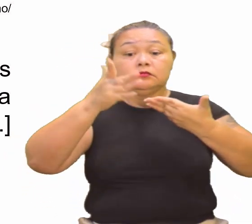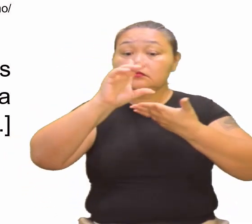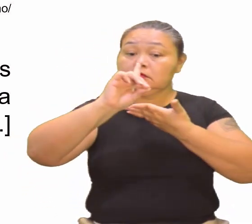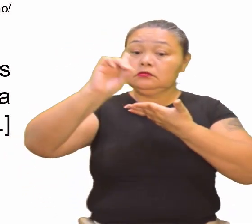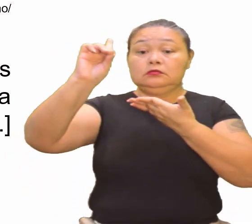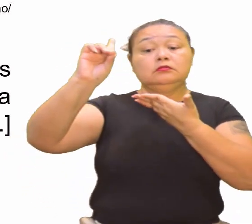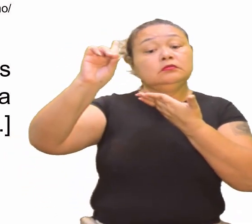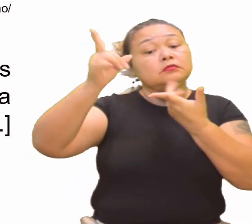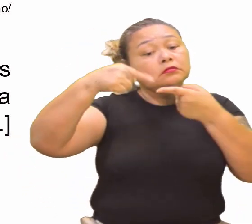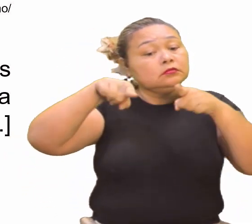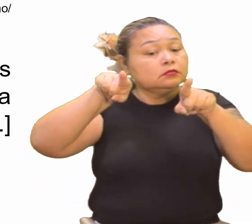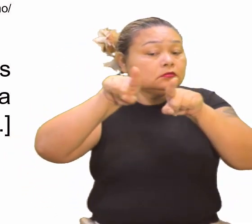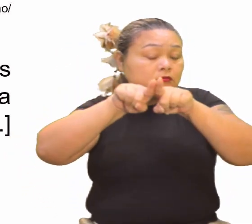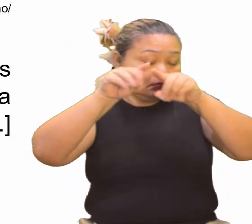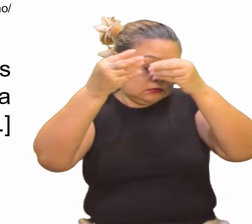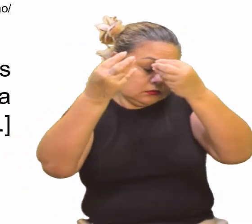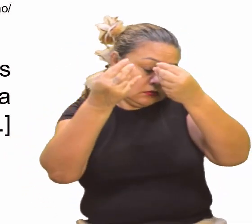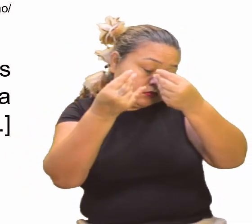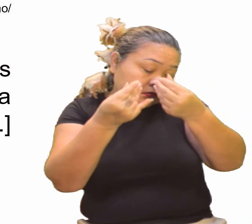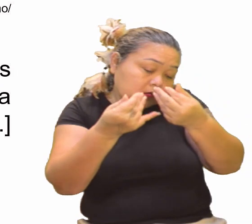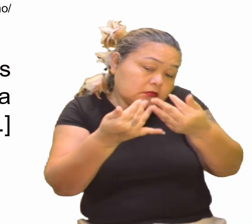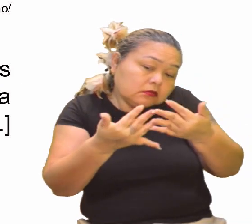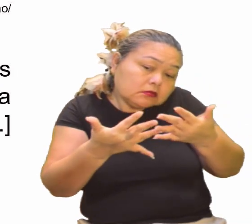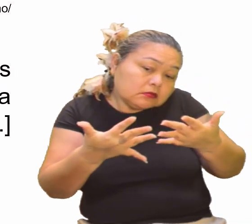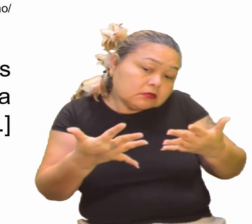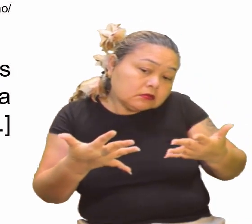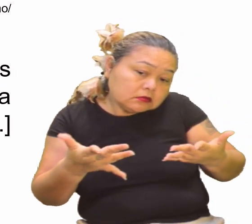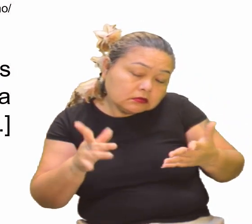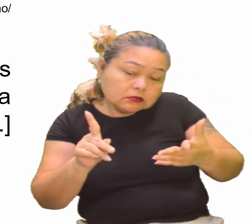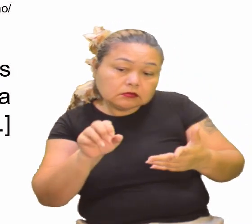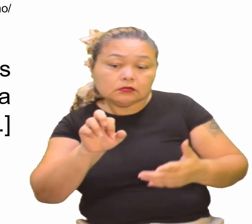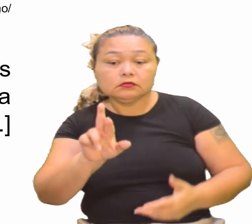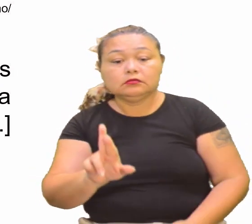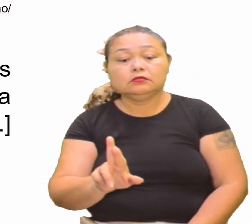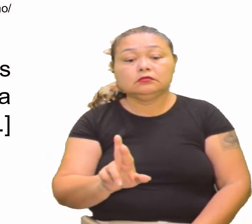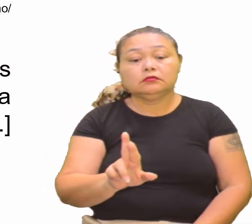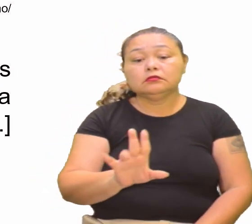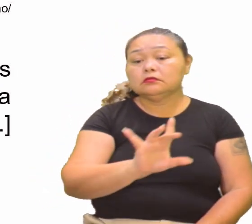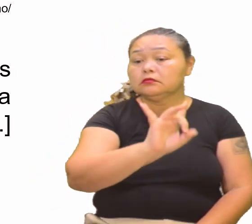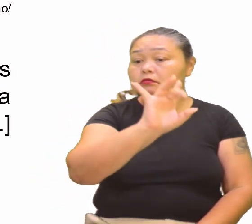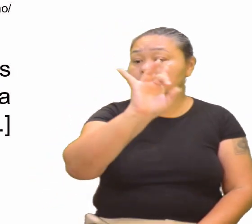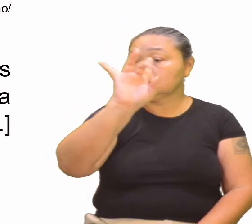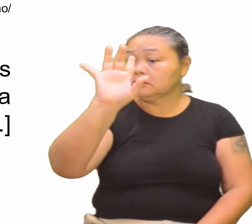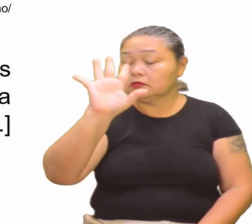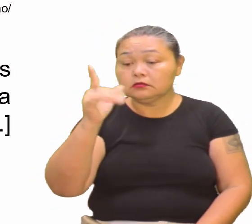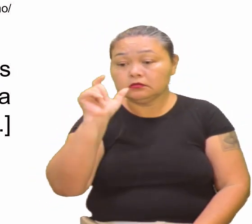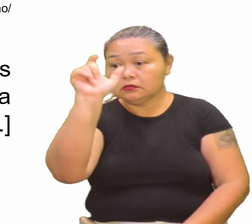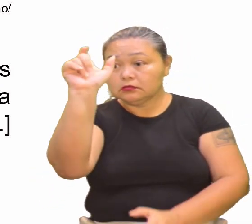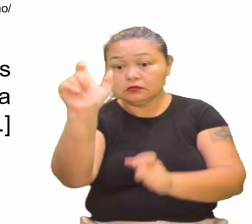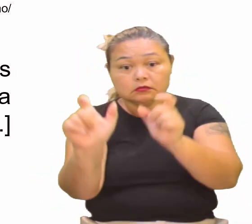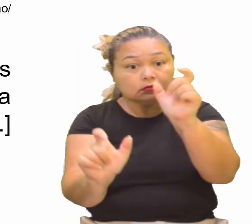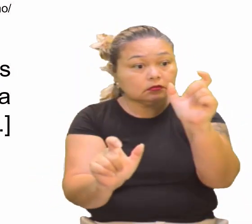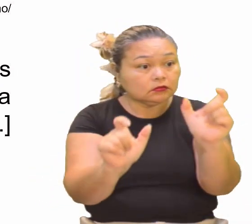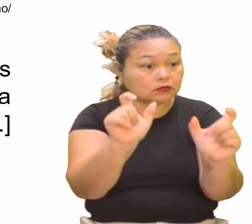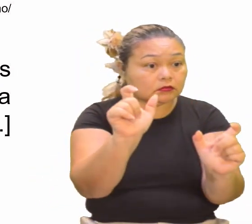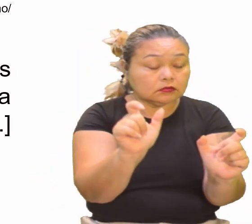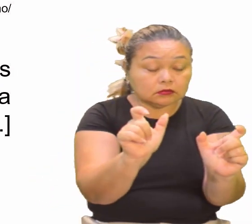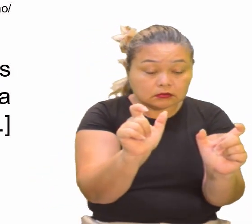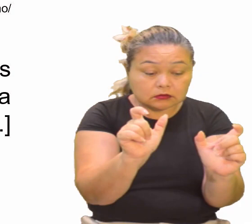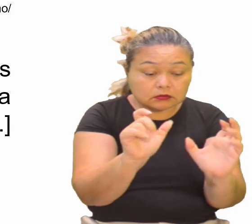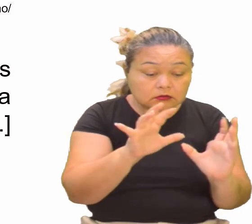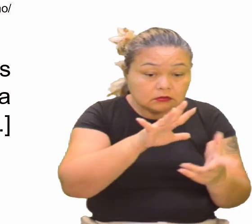divino, quanto degenerar-se nos piores dos seres. Cada homem é um mundo impotencial, esse é um,